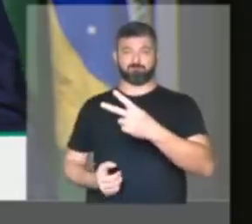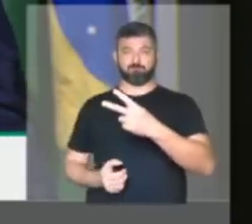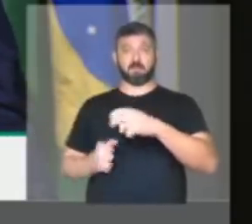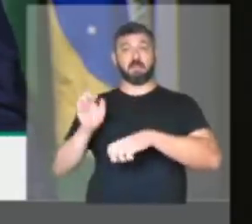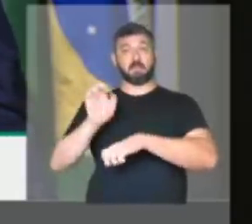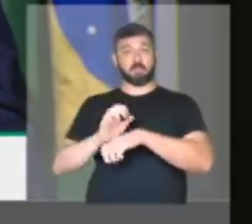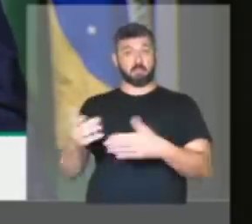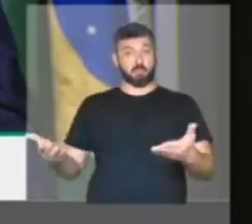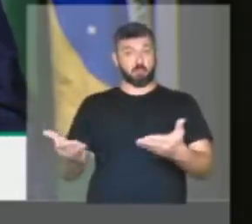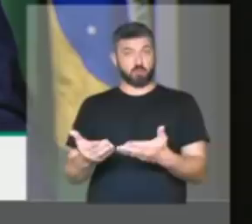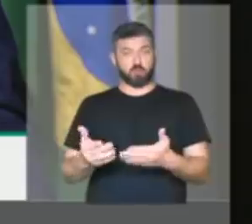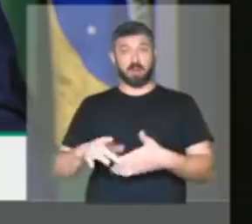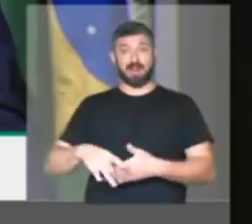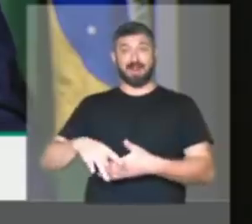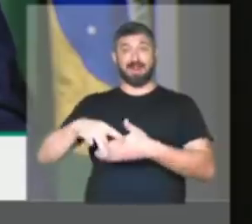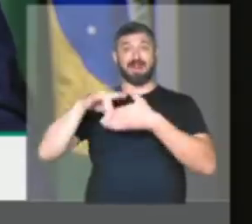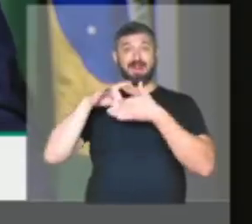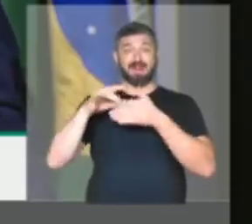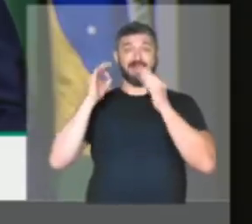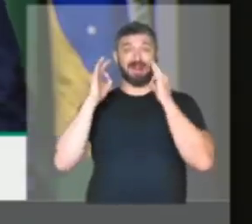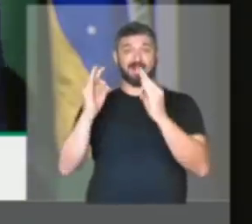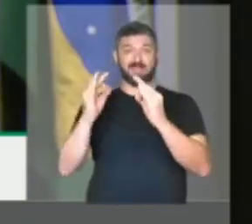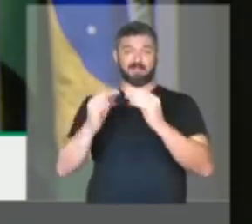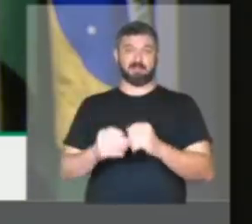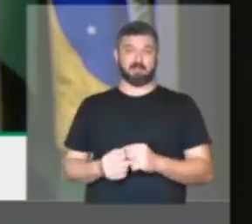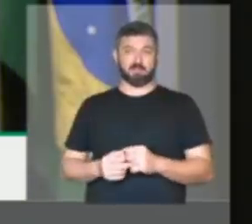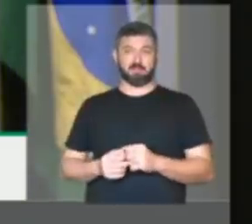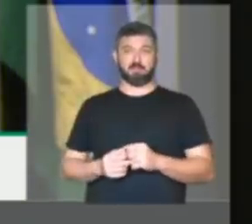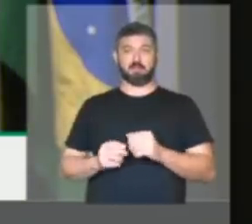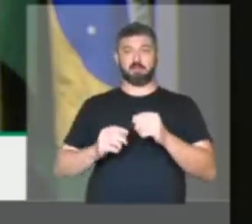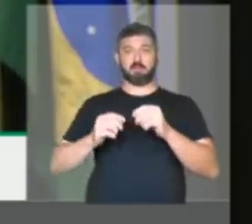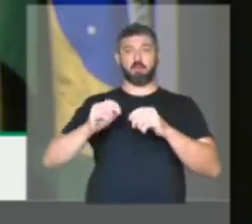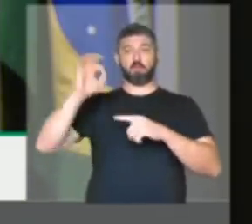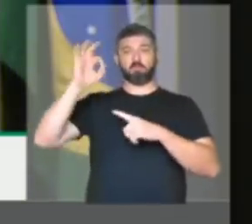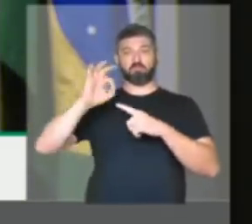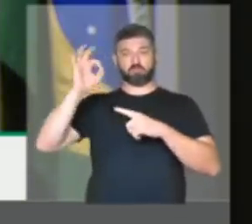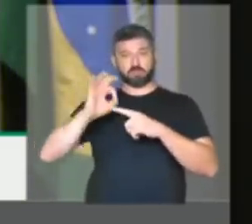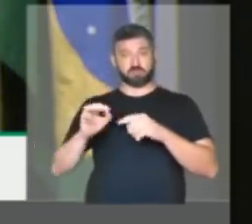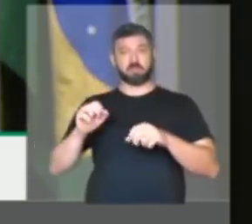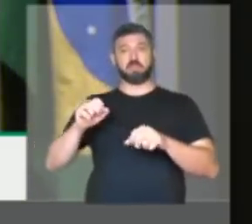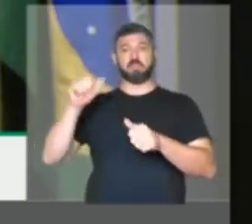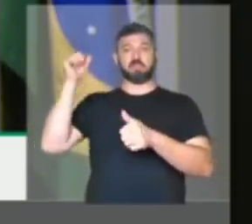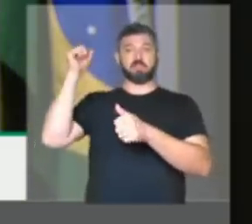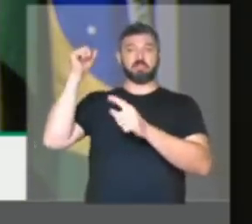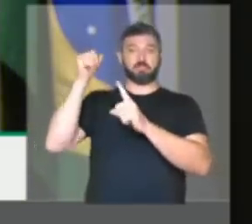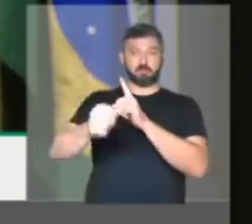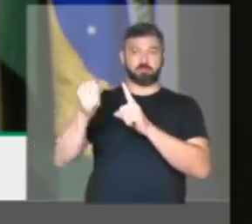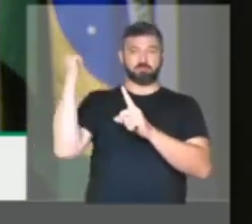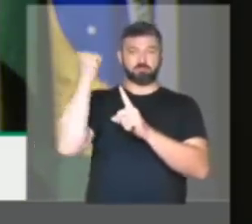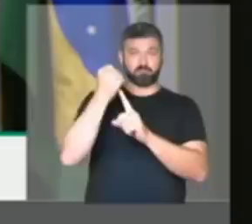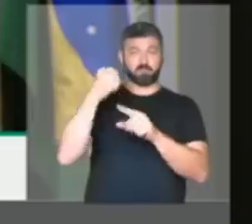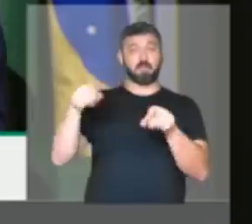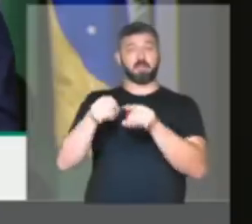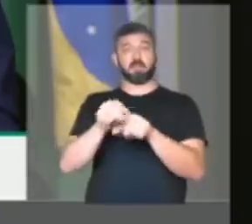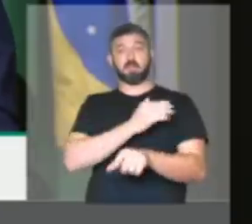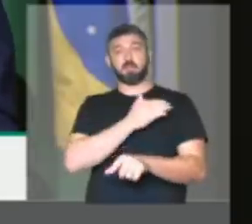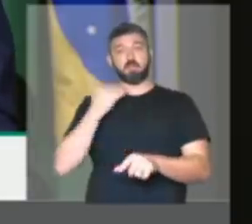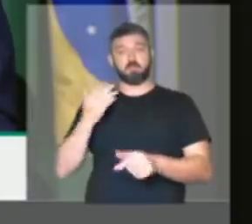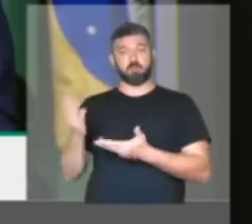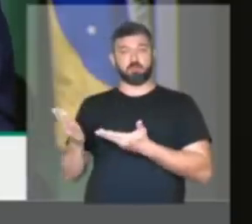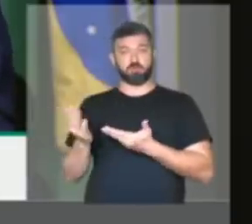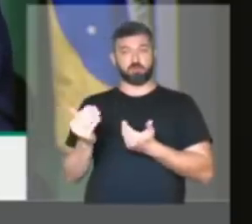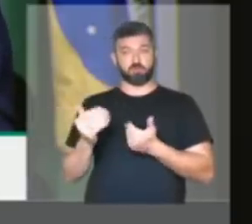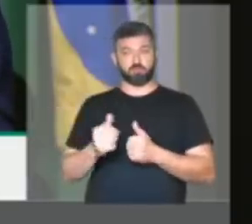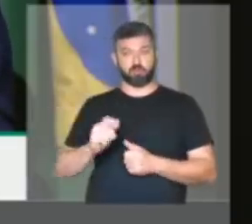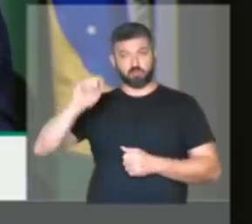estados que hoje lideram, de longe, as taxas tanto de feminicídio como de morte de